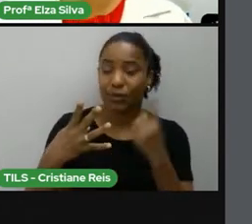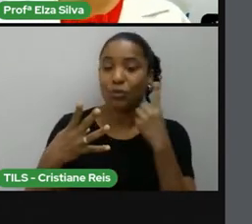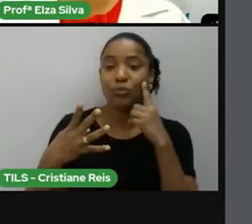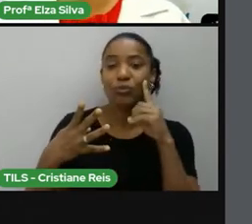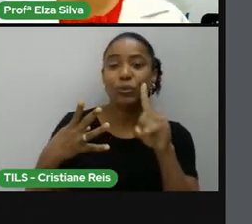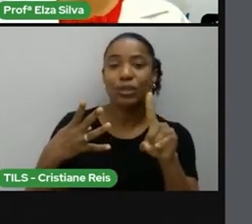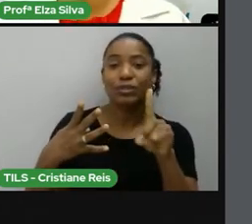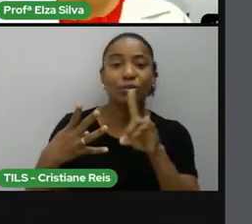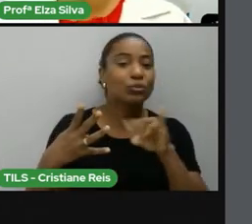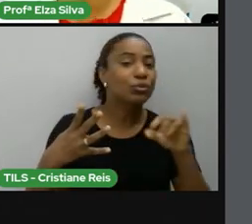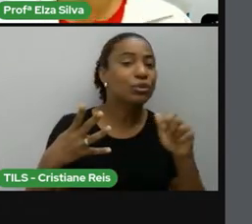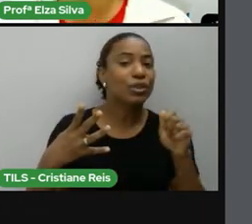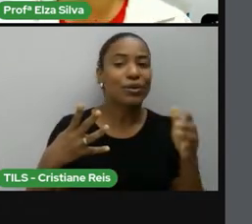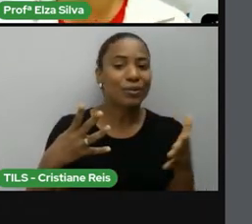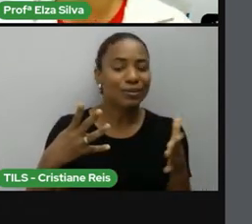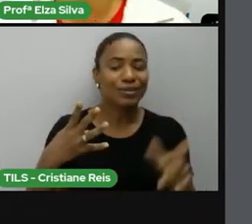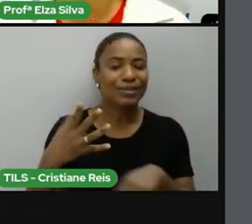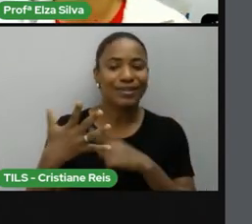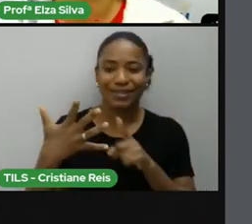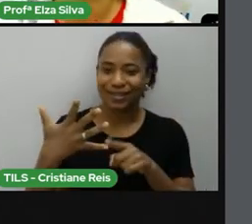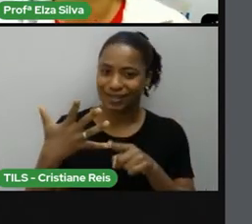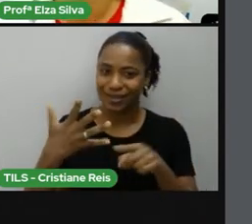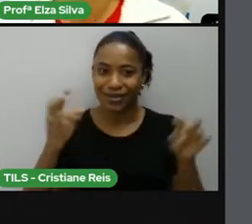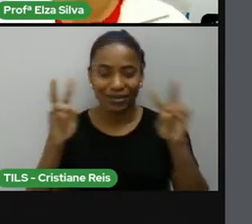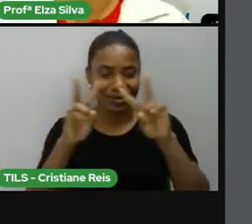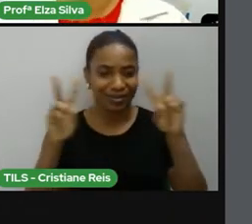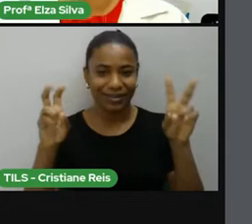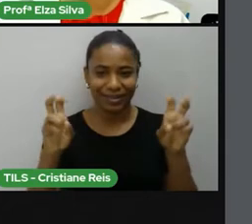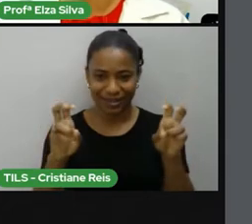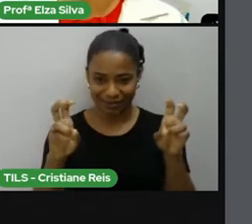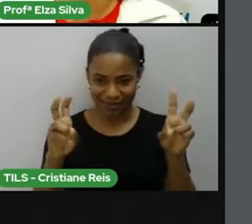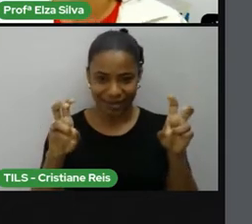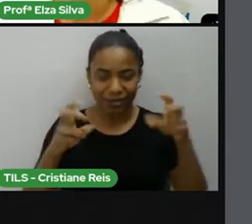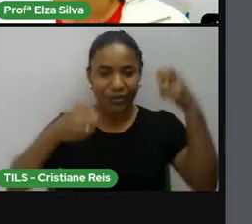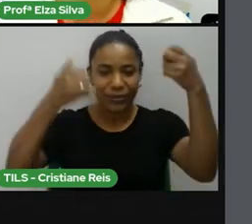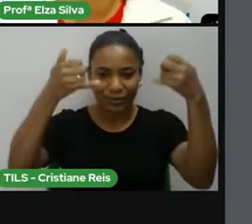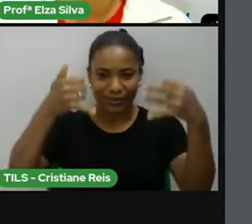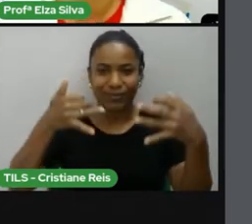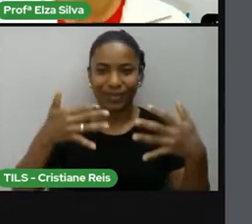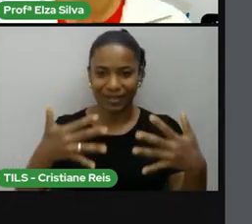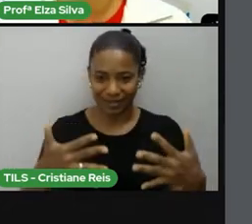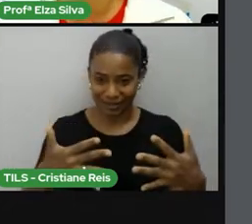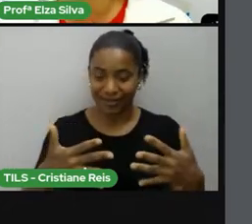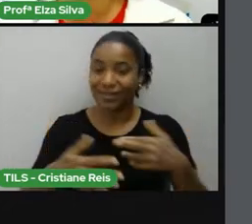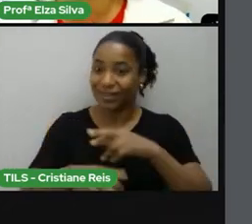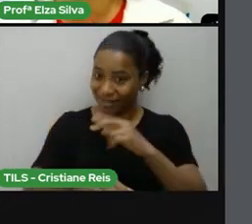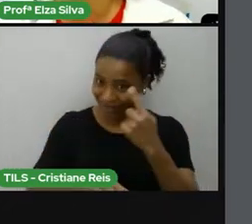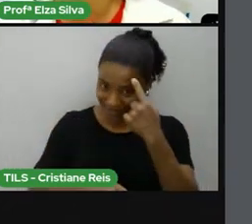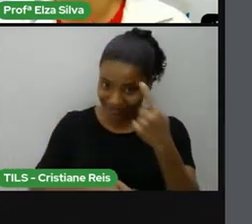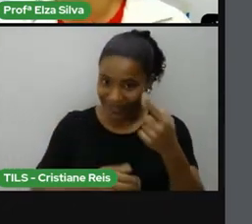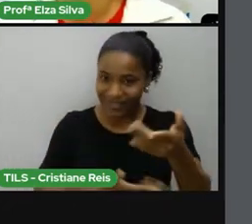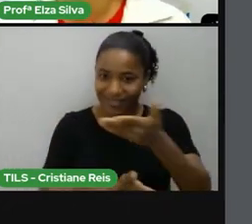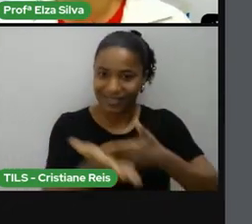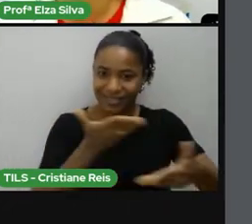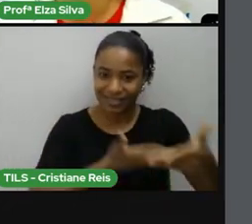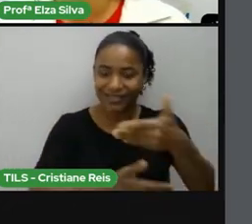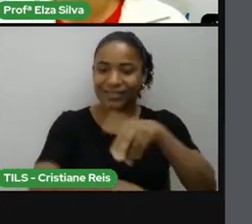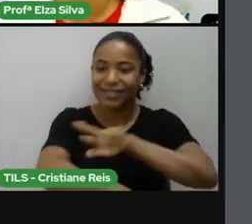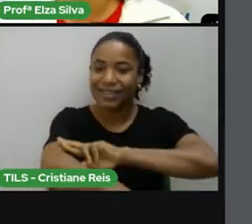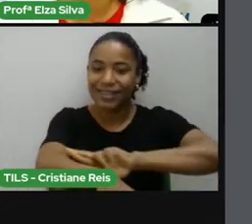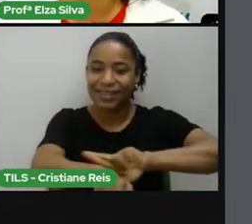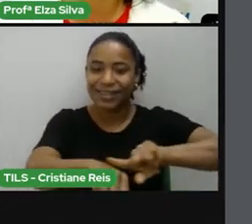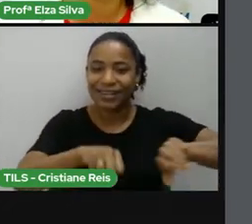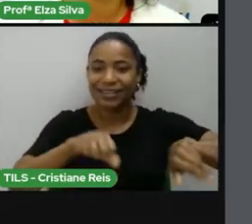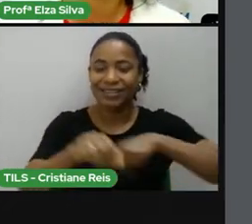nossa aula de hoje. Thin, o tema que nós estamos discutindo, que são as relações étnico-raciais,